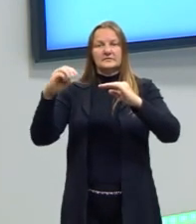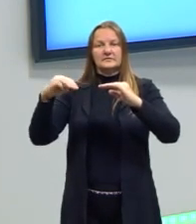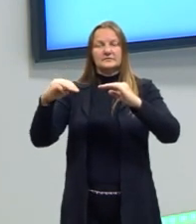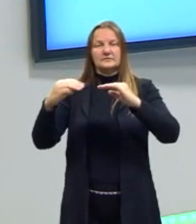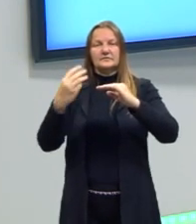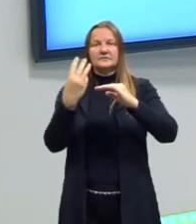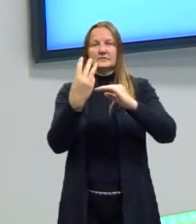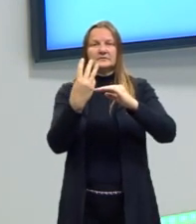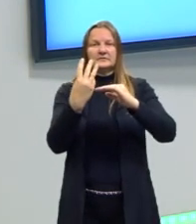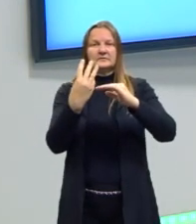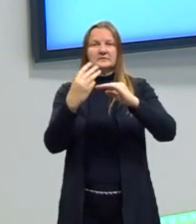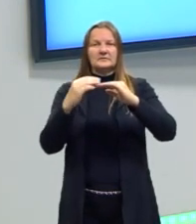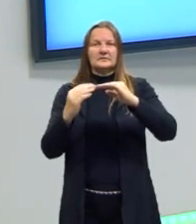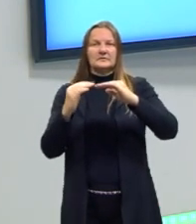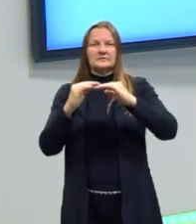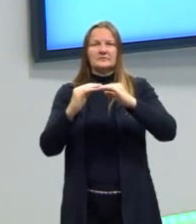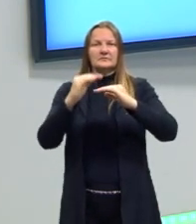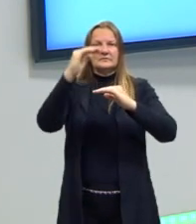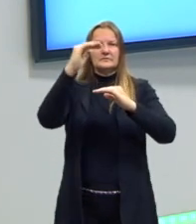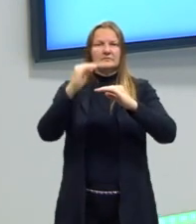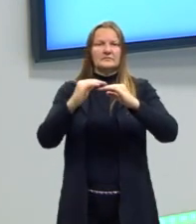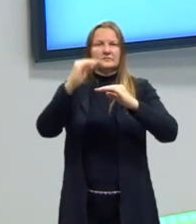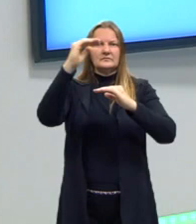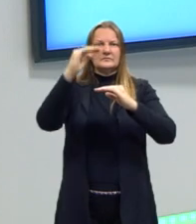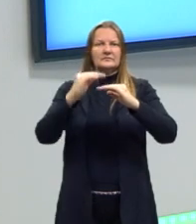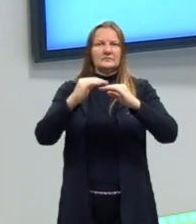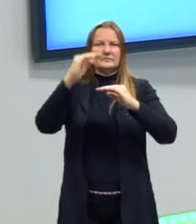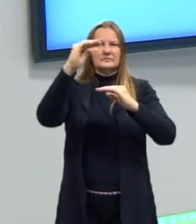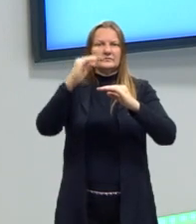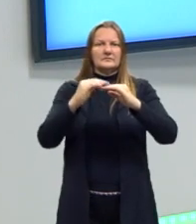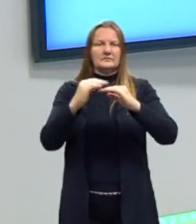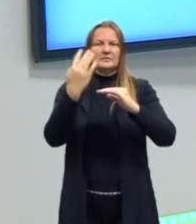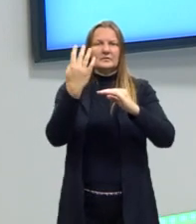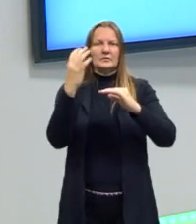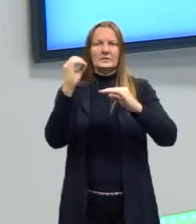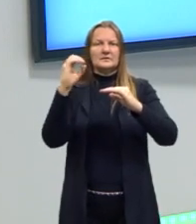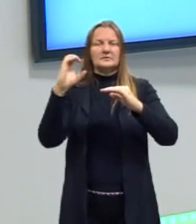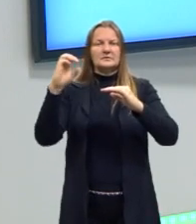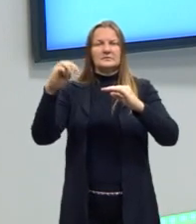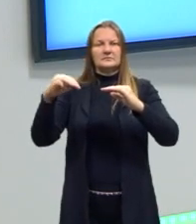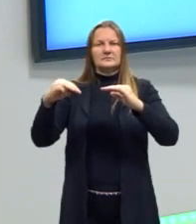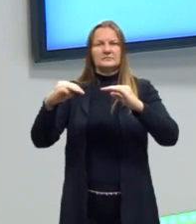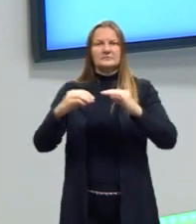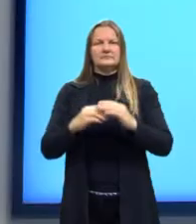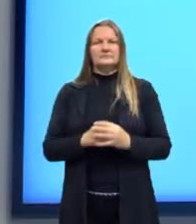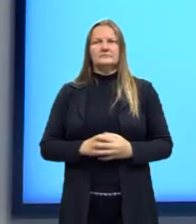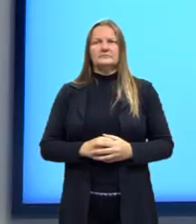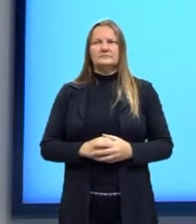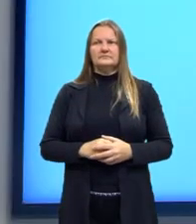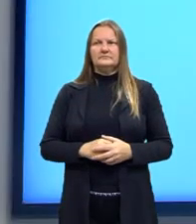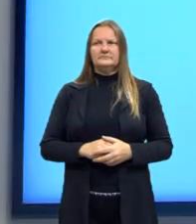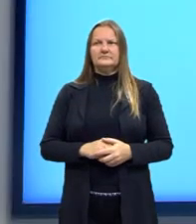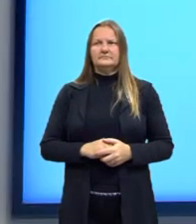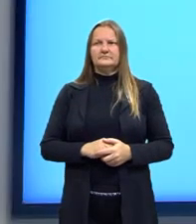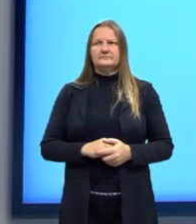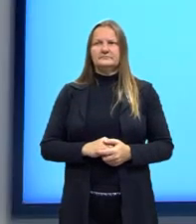dias e chega na altura máxima, né? Ali aos 40 centímetros de altura. Então nós teríamos